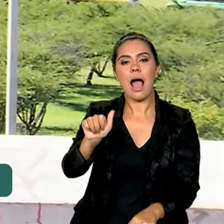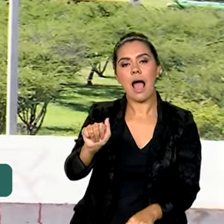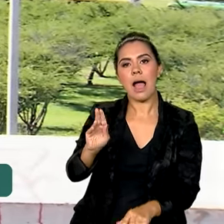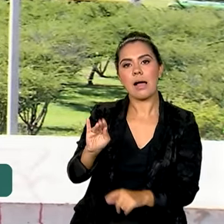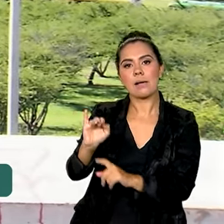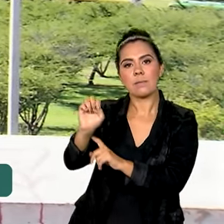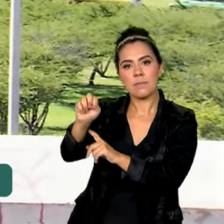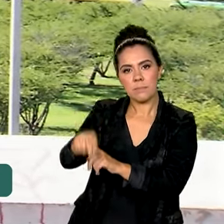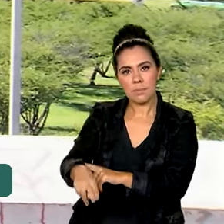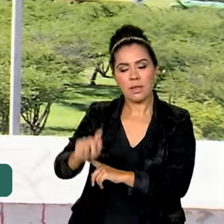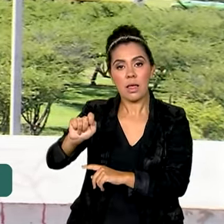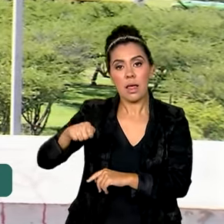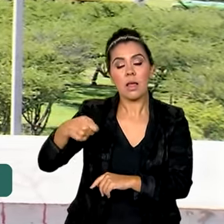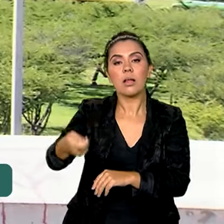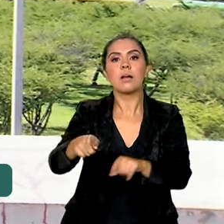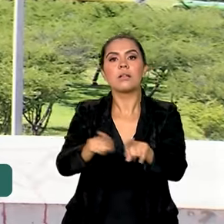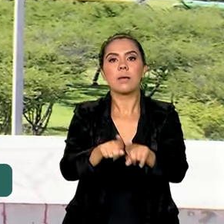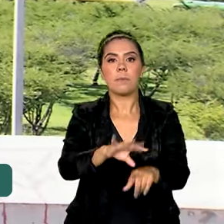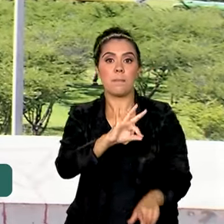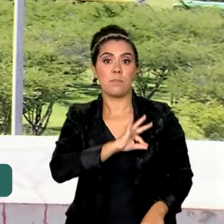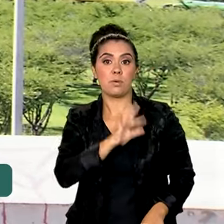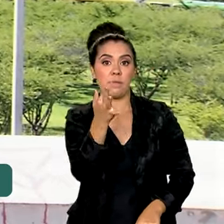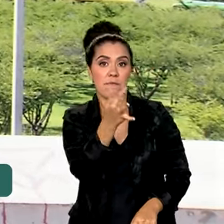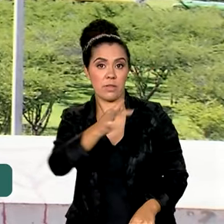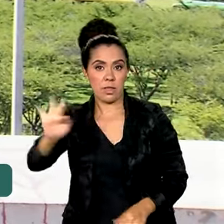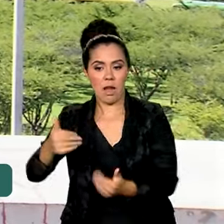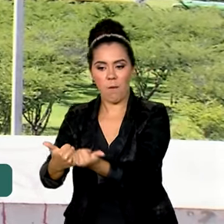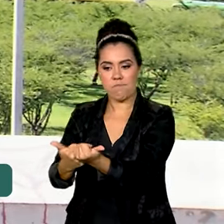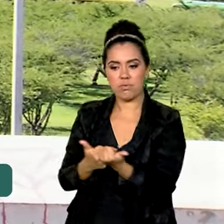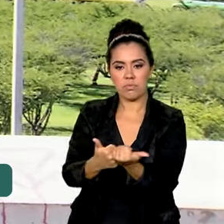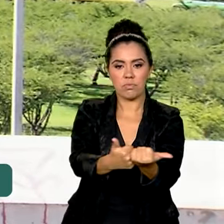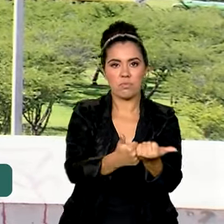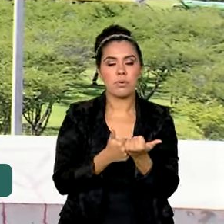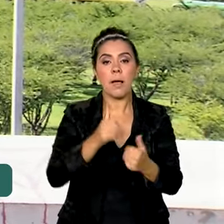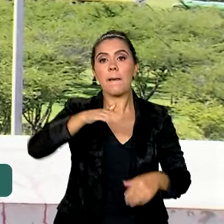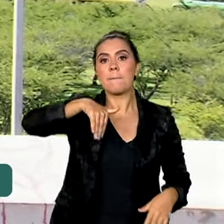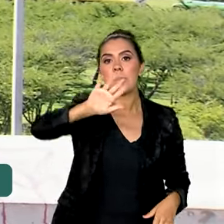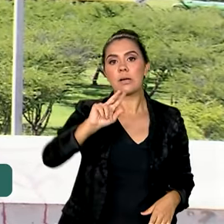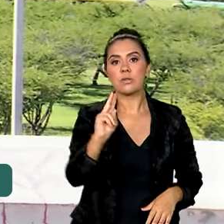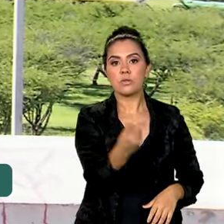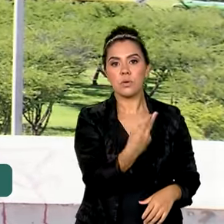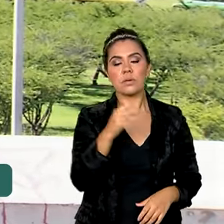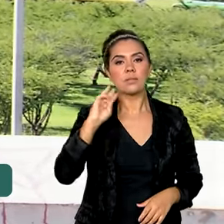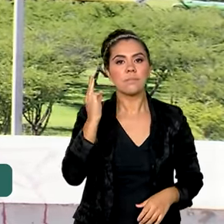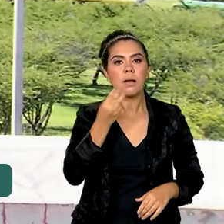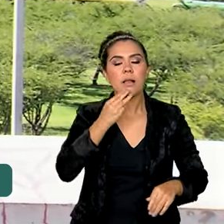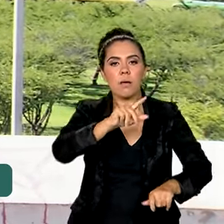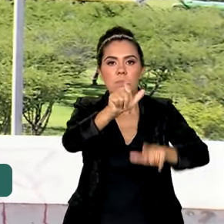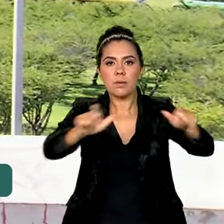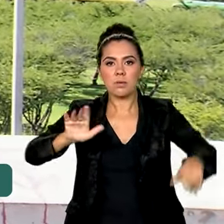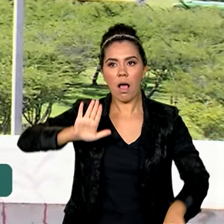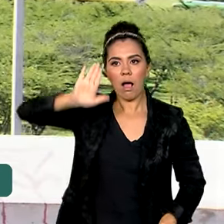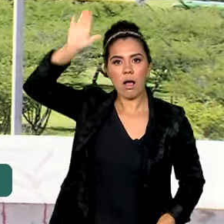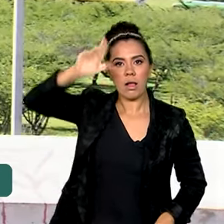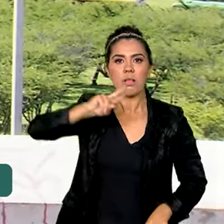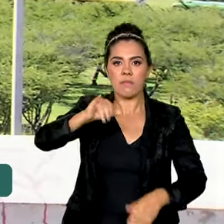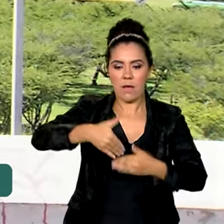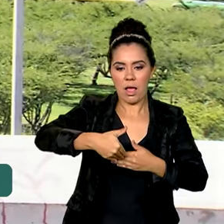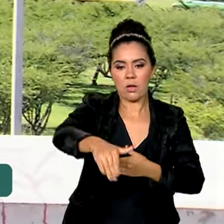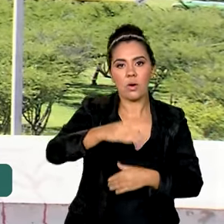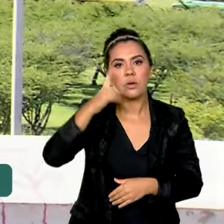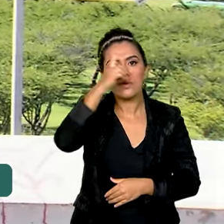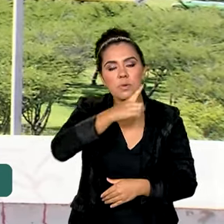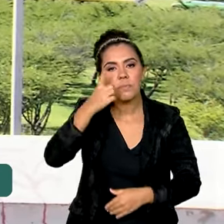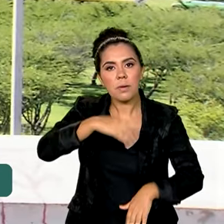Brasileira de Inteligência e a Polícia Federal. Mais de 2 milhões de candidatos vão participar do concurso neste domingo